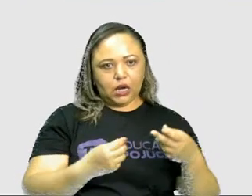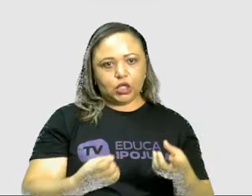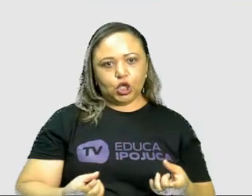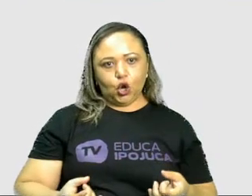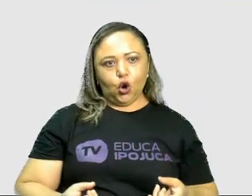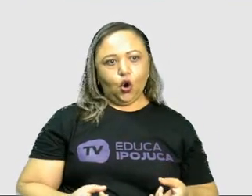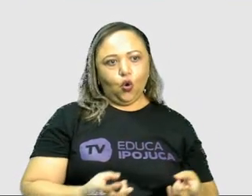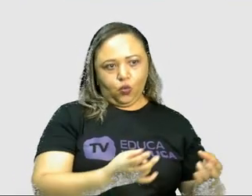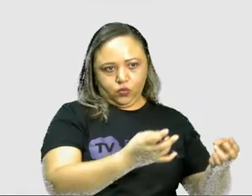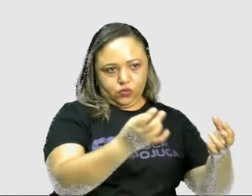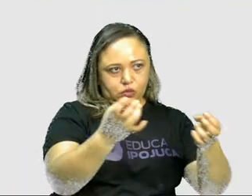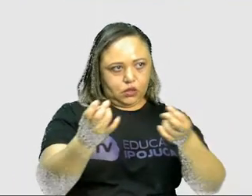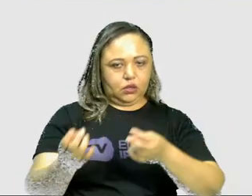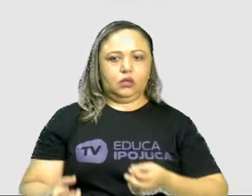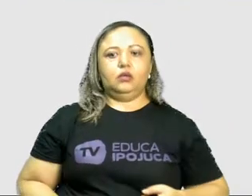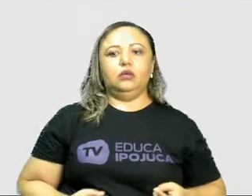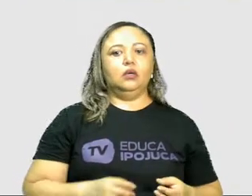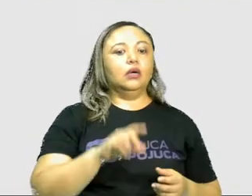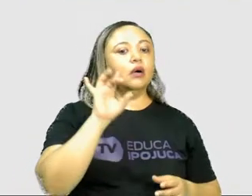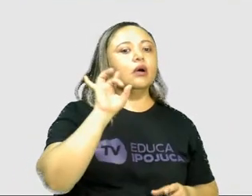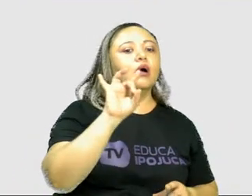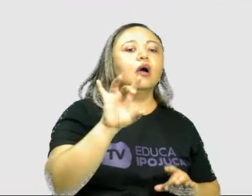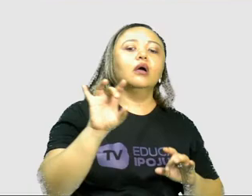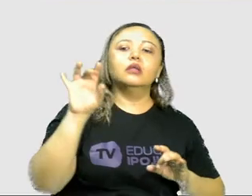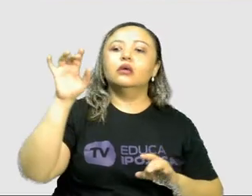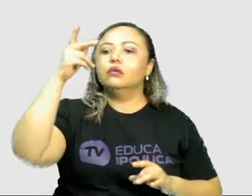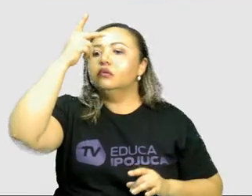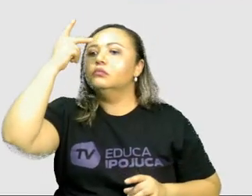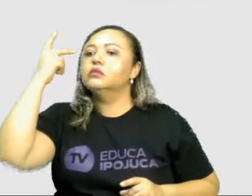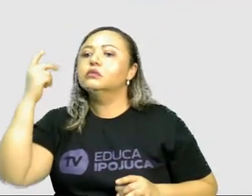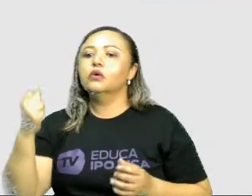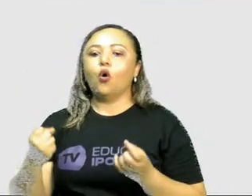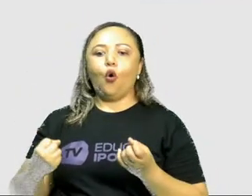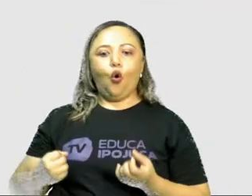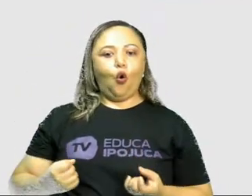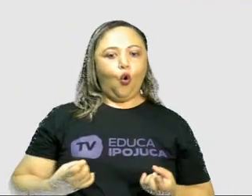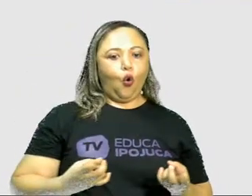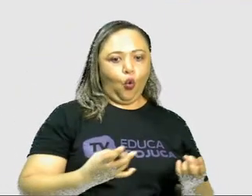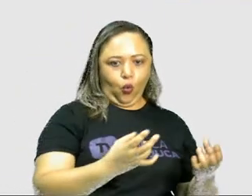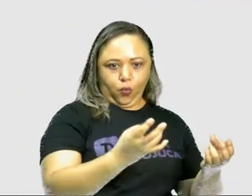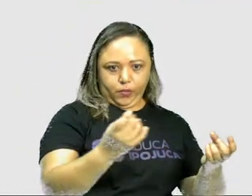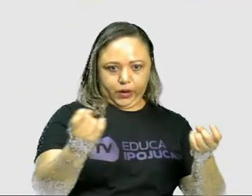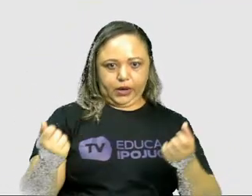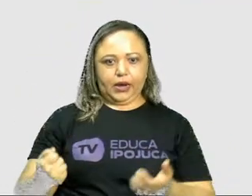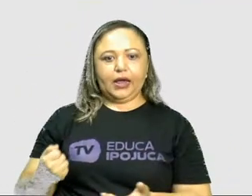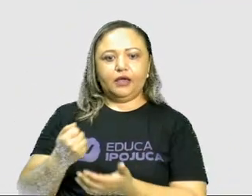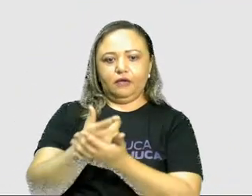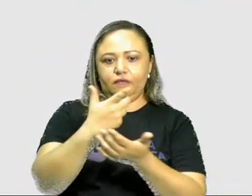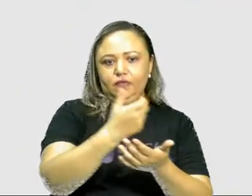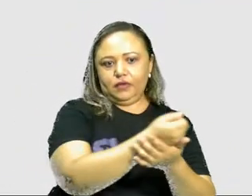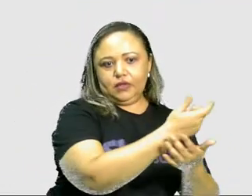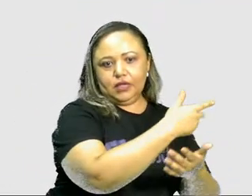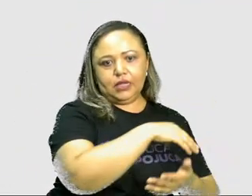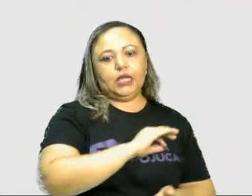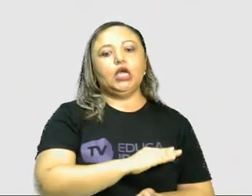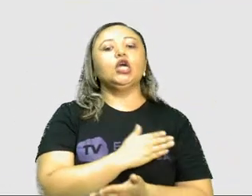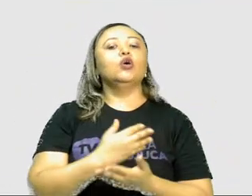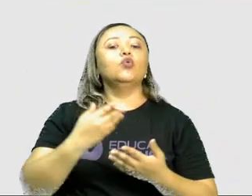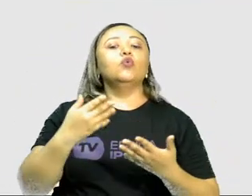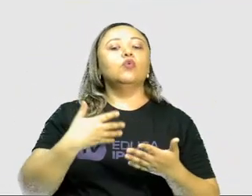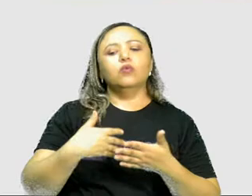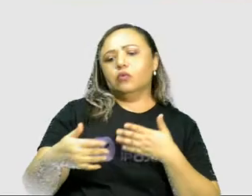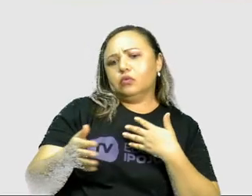a defesa do livre mercado, que cada pessoa pudesse comprar e vender tudo aquilo que quisesse, sem que o